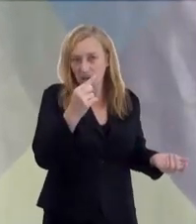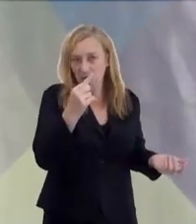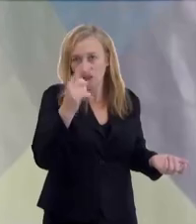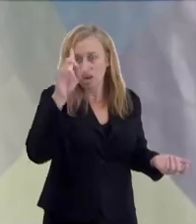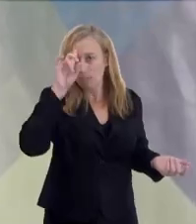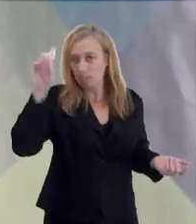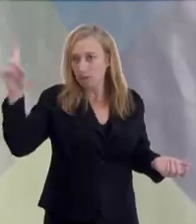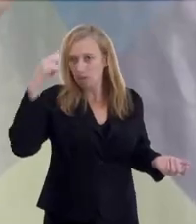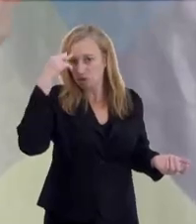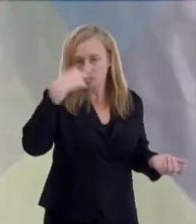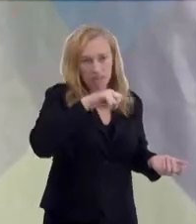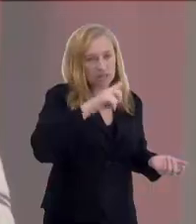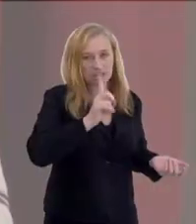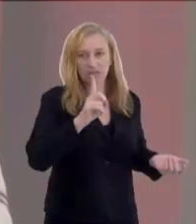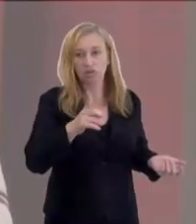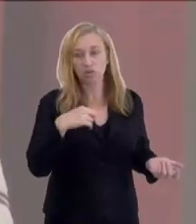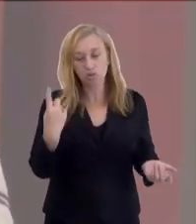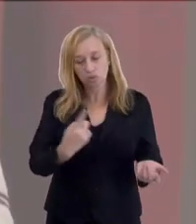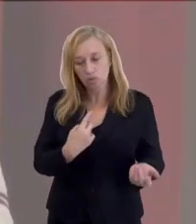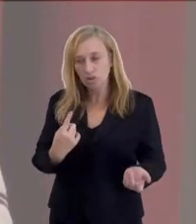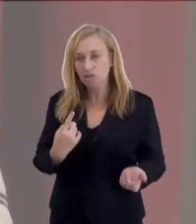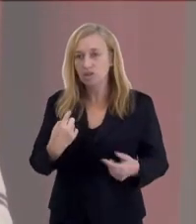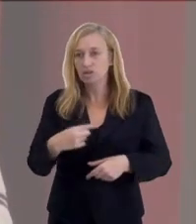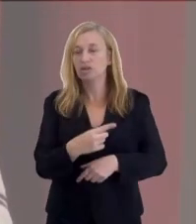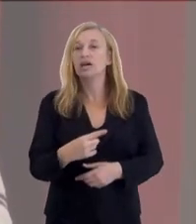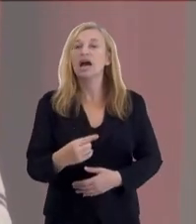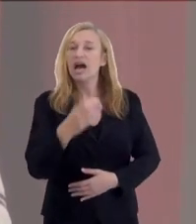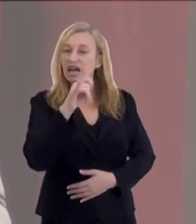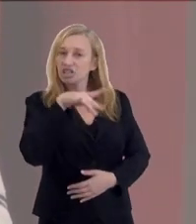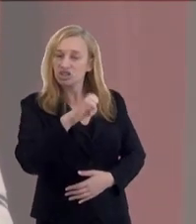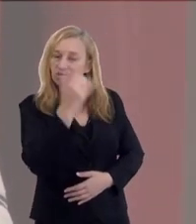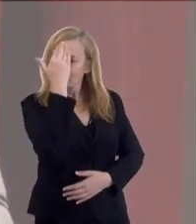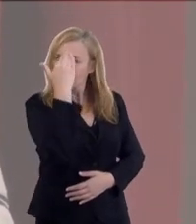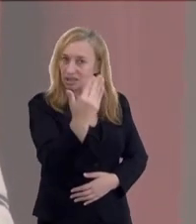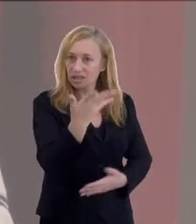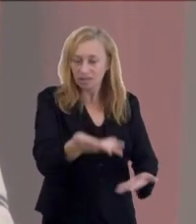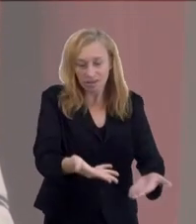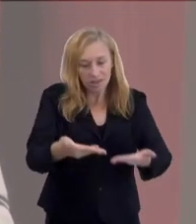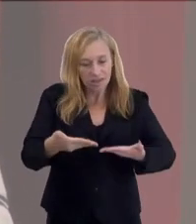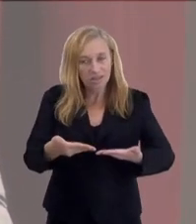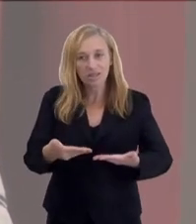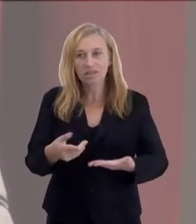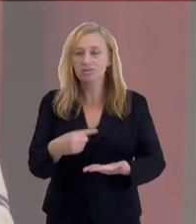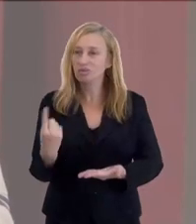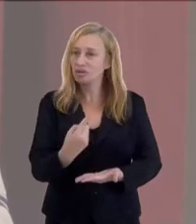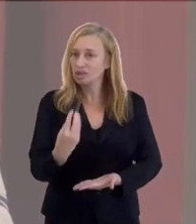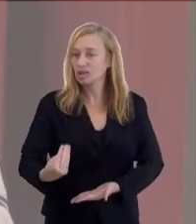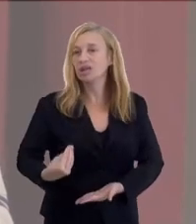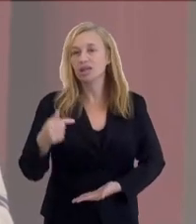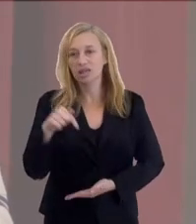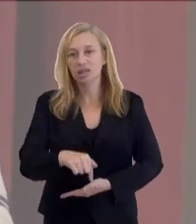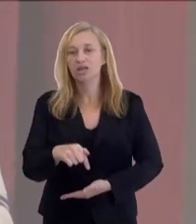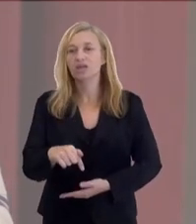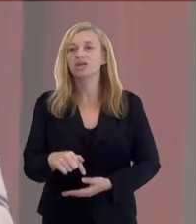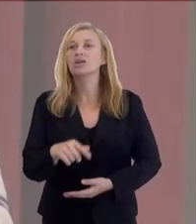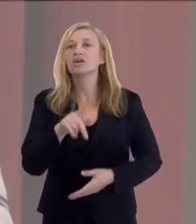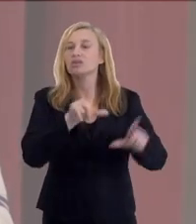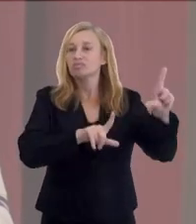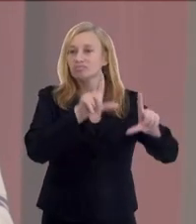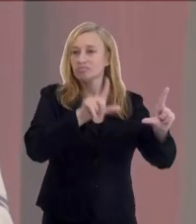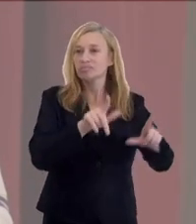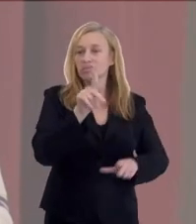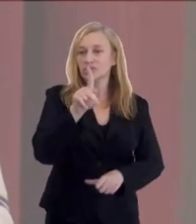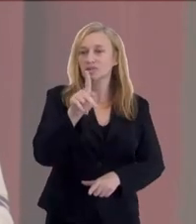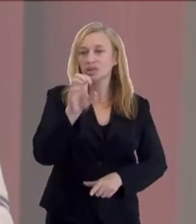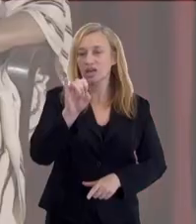Nós nos colocamos ali. Alexandre, eu quero te agradecer por ter nos recebido aqui no Programa 10 para a